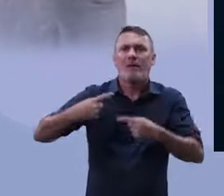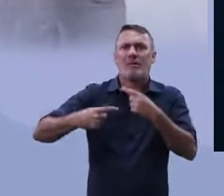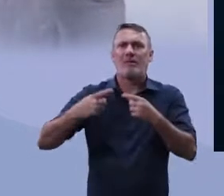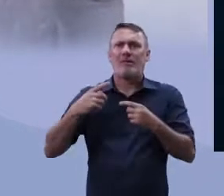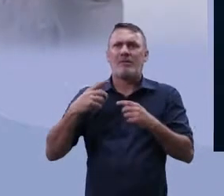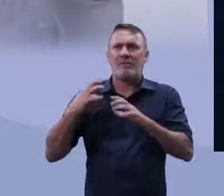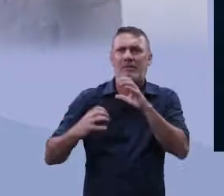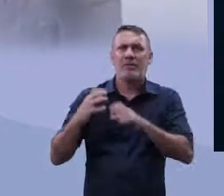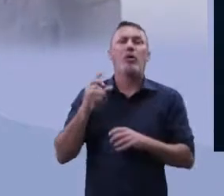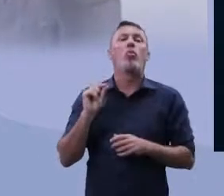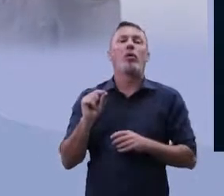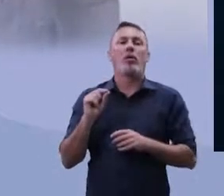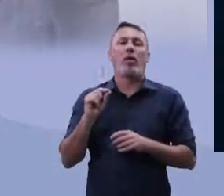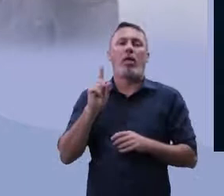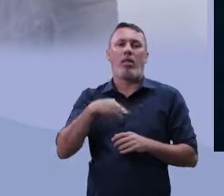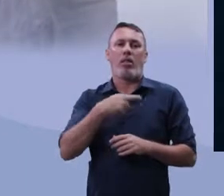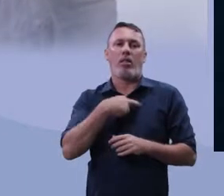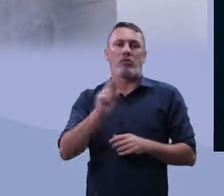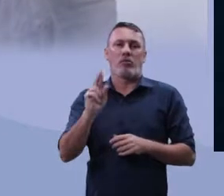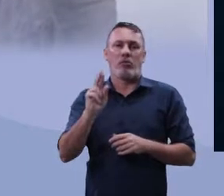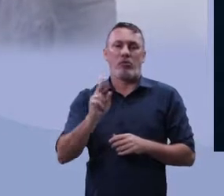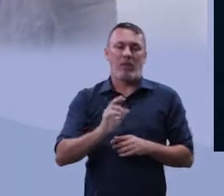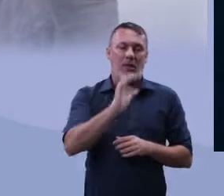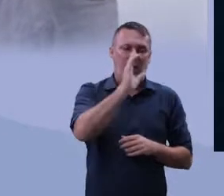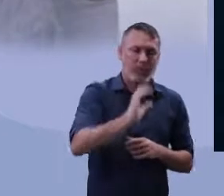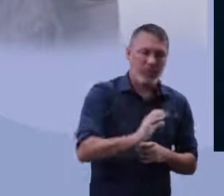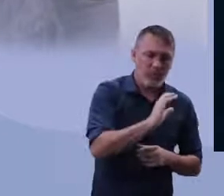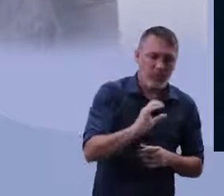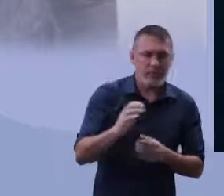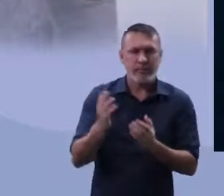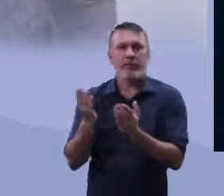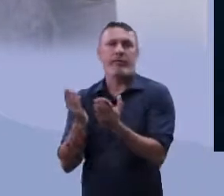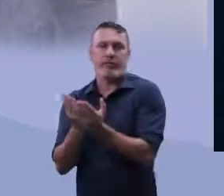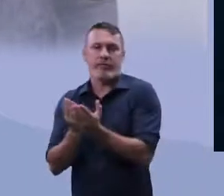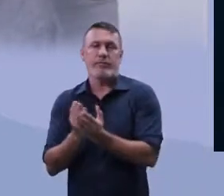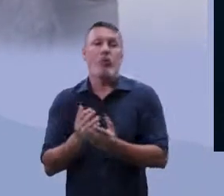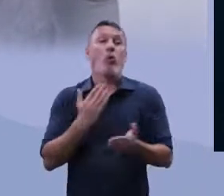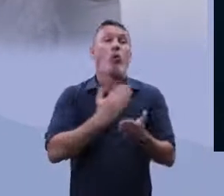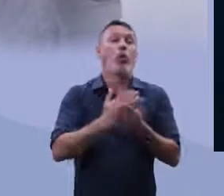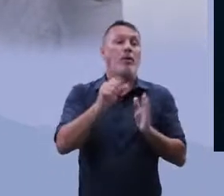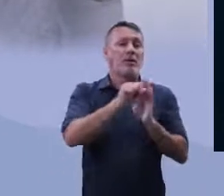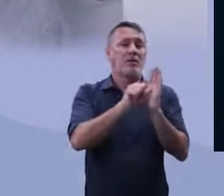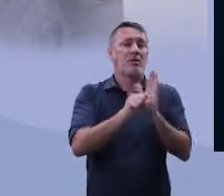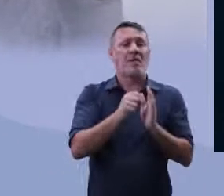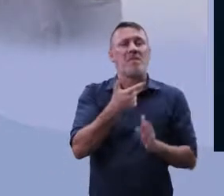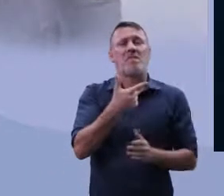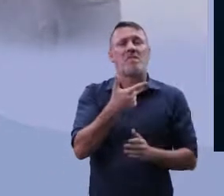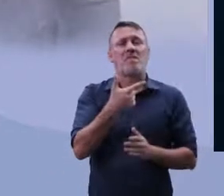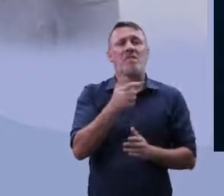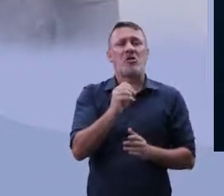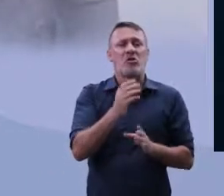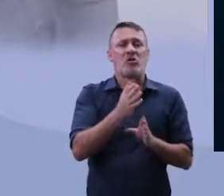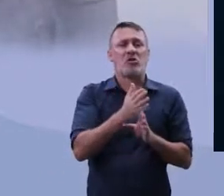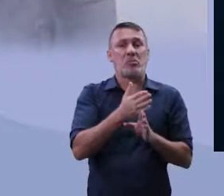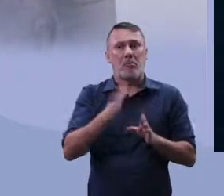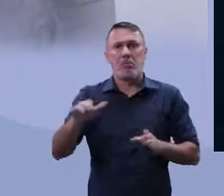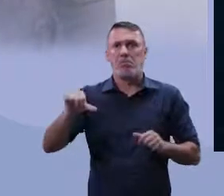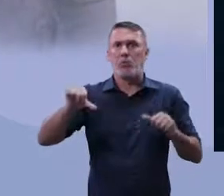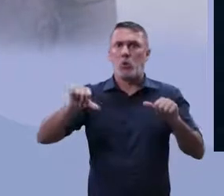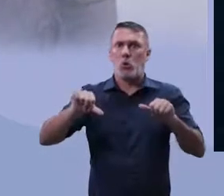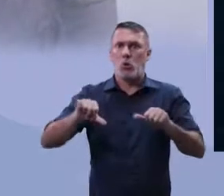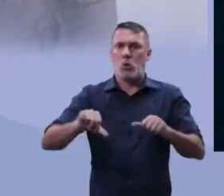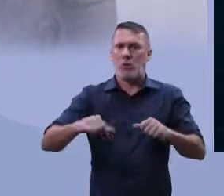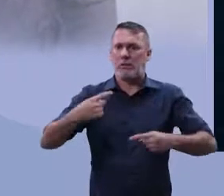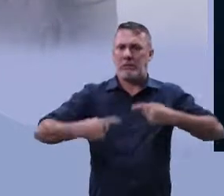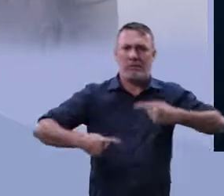protestantes. Desde o século XX, que você vai ter esse conflito aí, meados do século XX, esse conflito